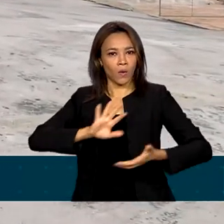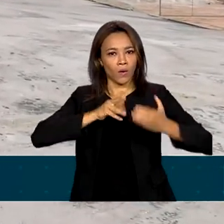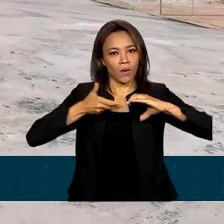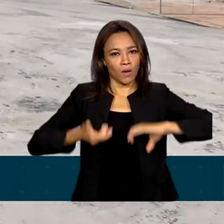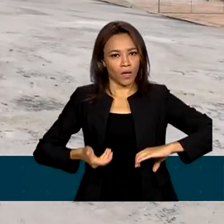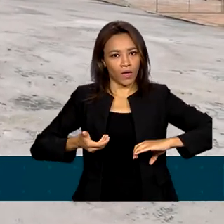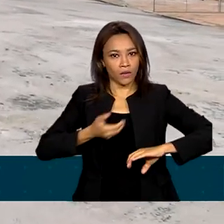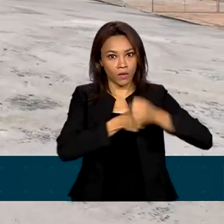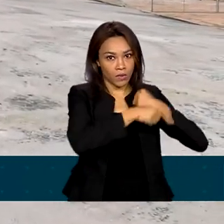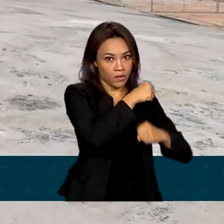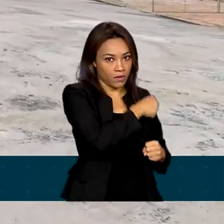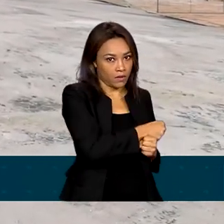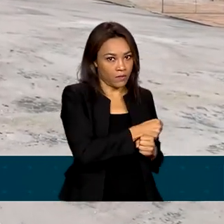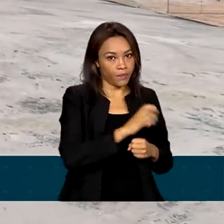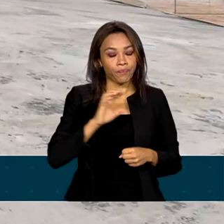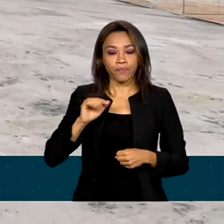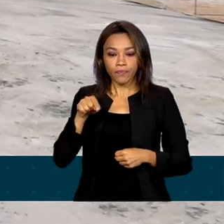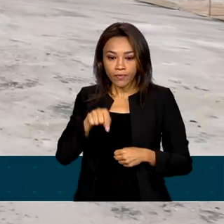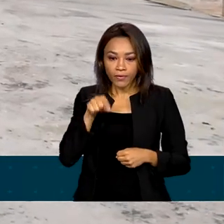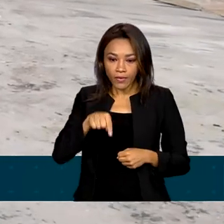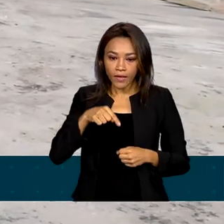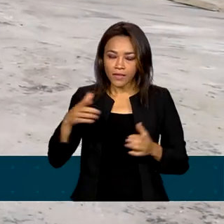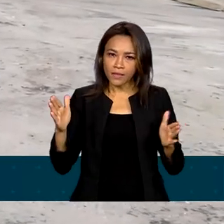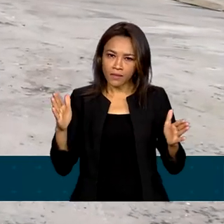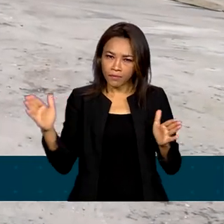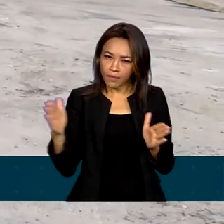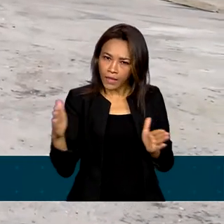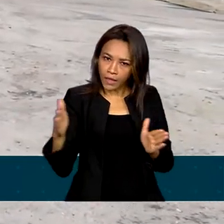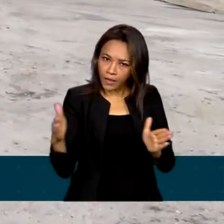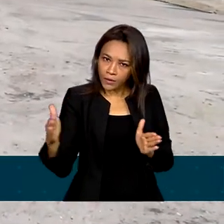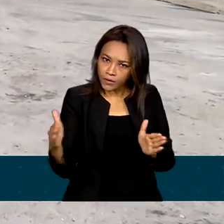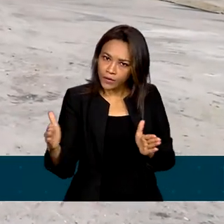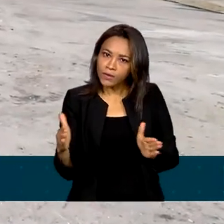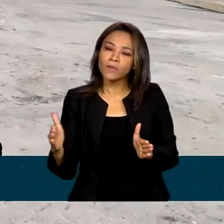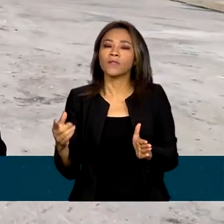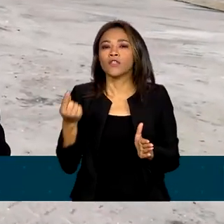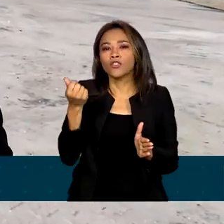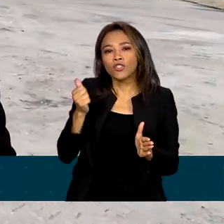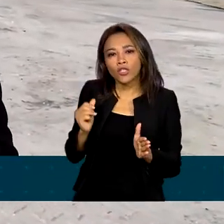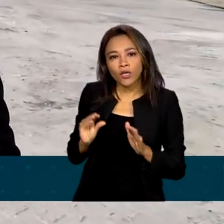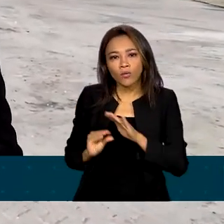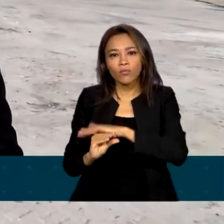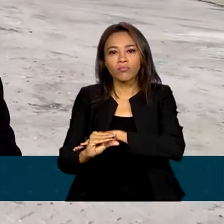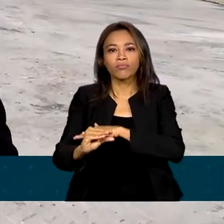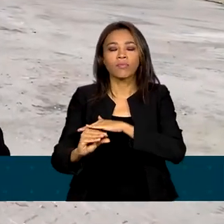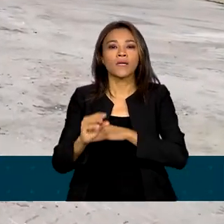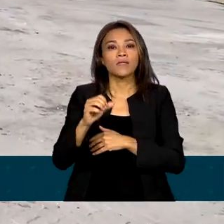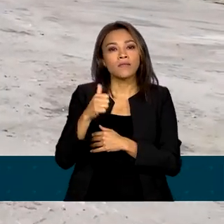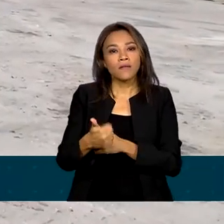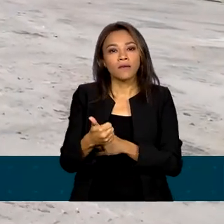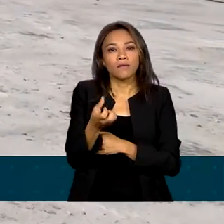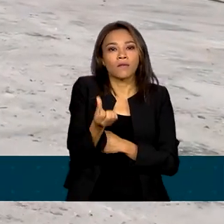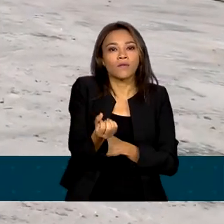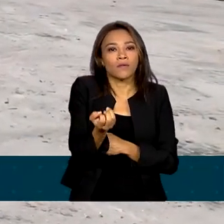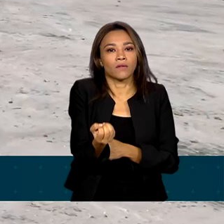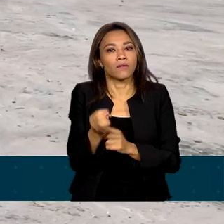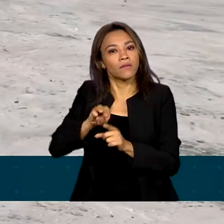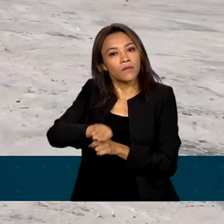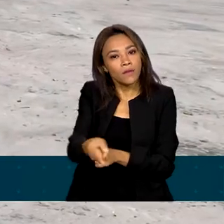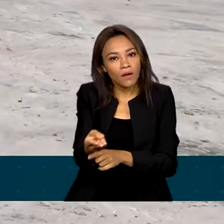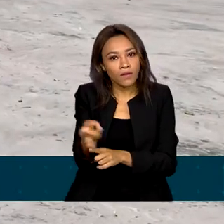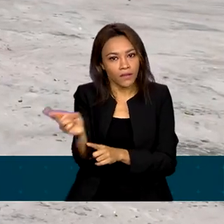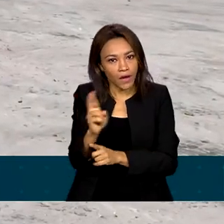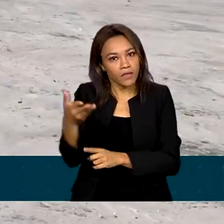no ano passado. Só nesse trecho aqui serão investidos 160 milhões de reais